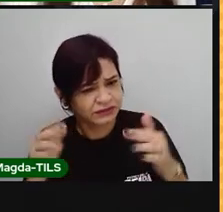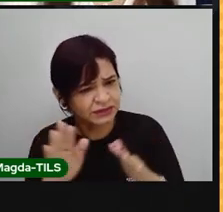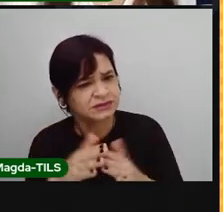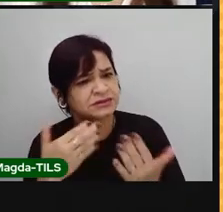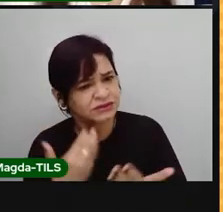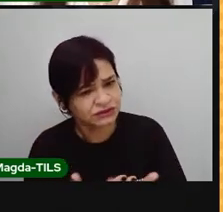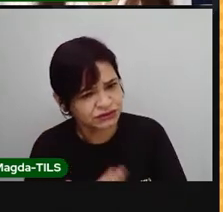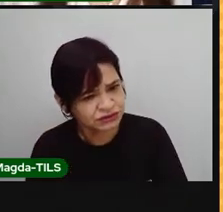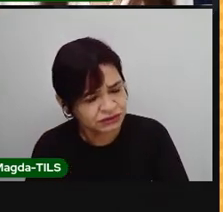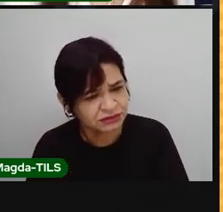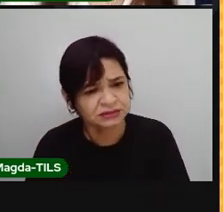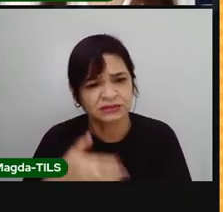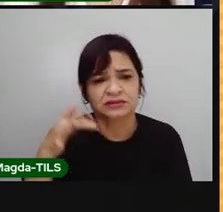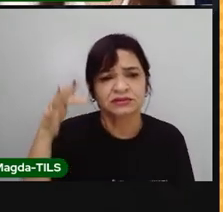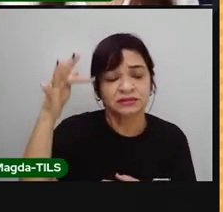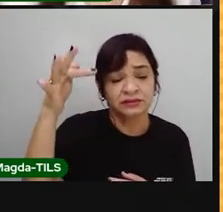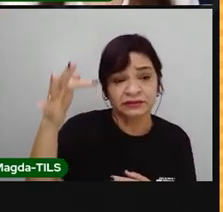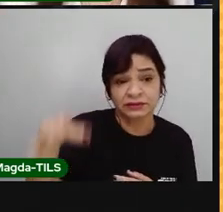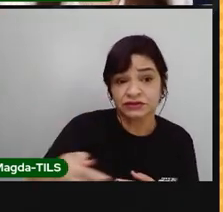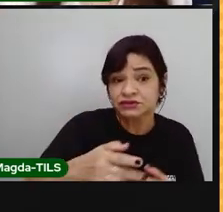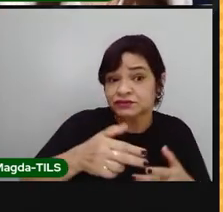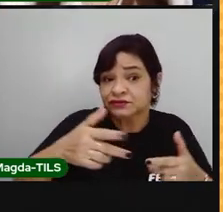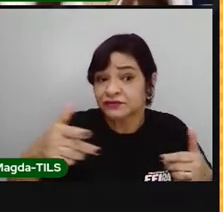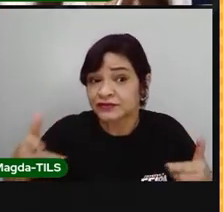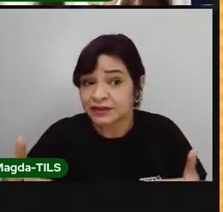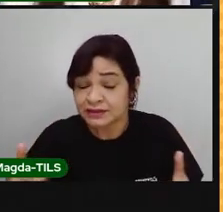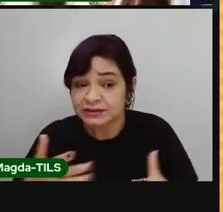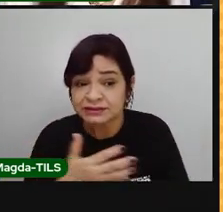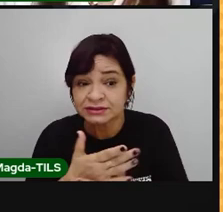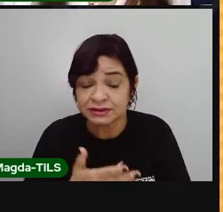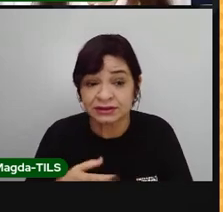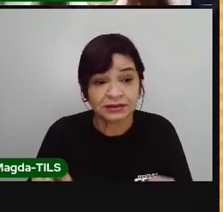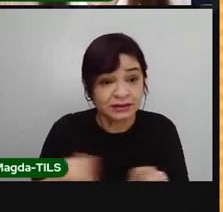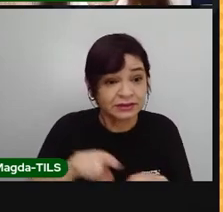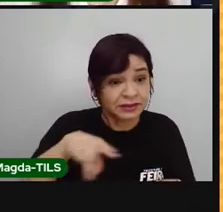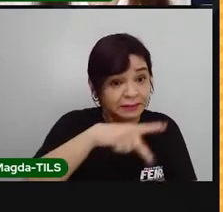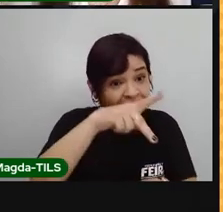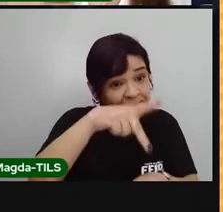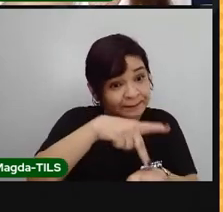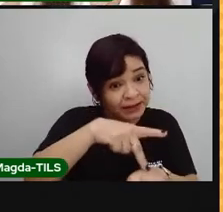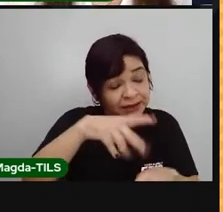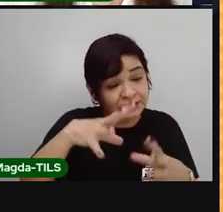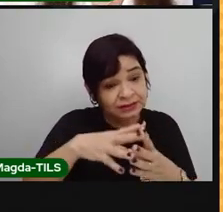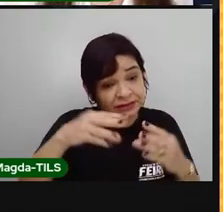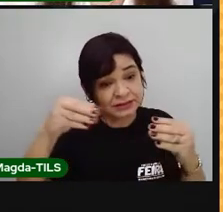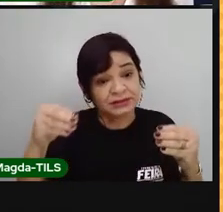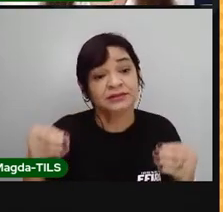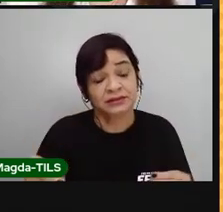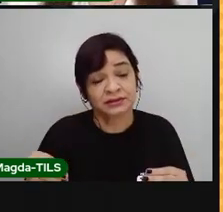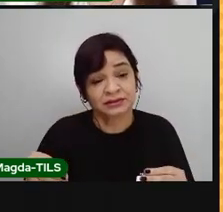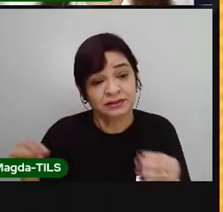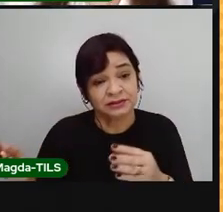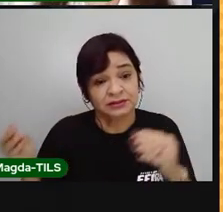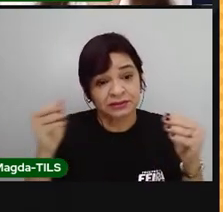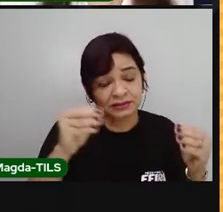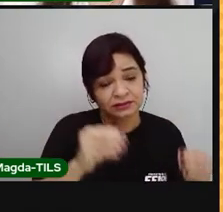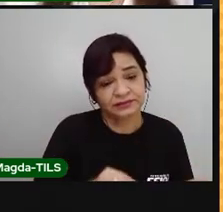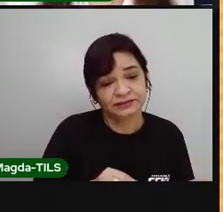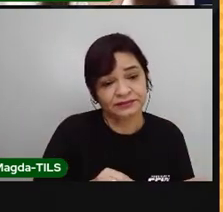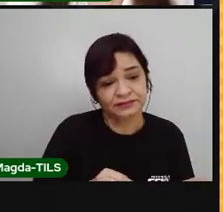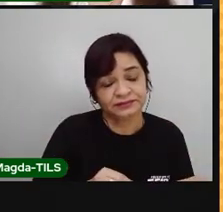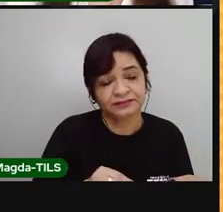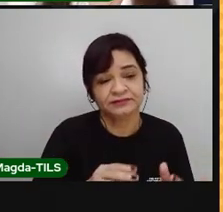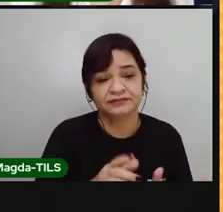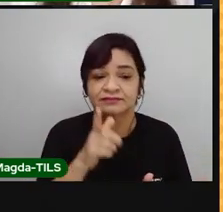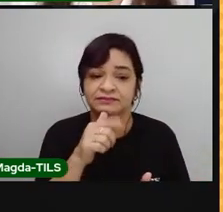que nos próximos anos, muitas cidades e até países vão desaparecer, justamente porque eles vão ser invadidos por essa